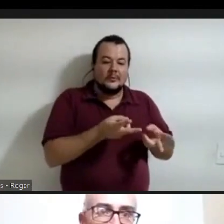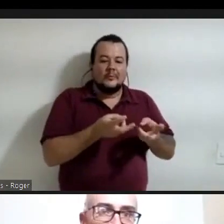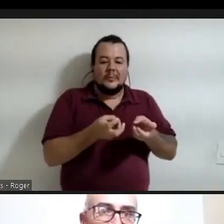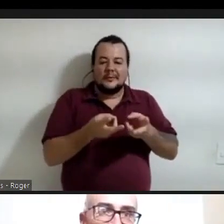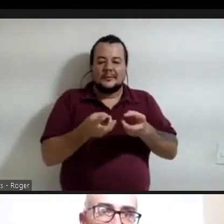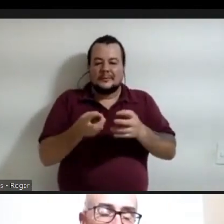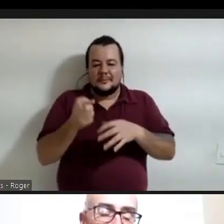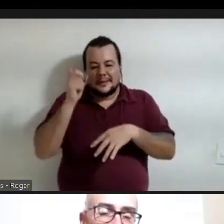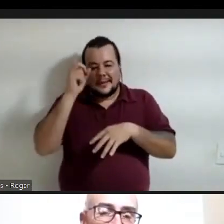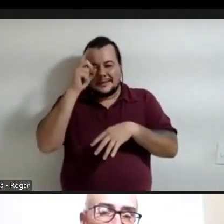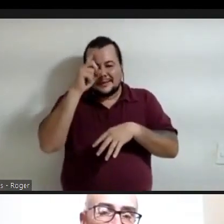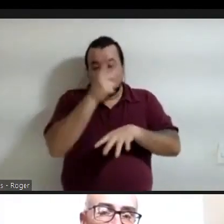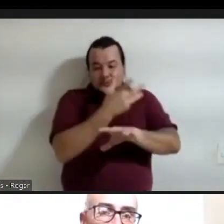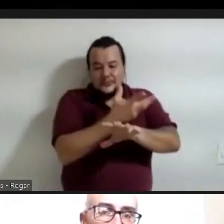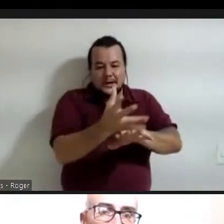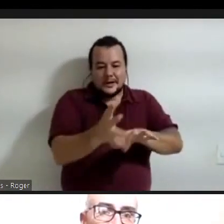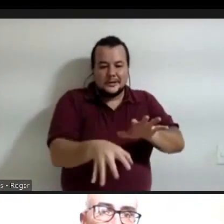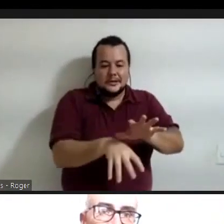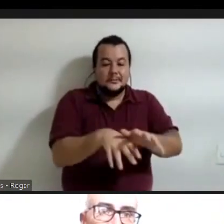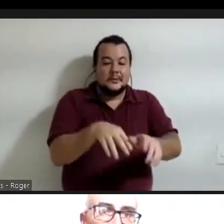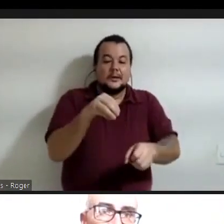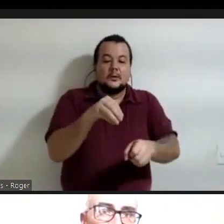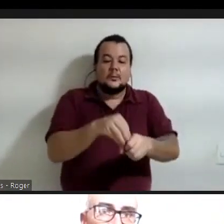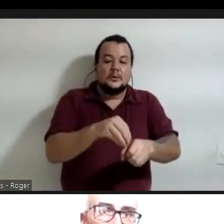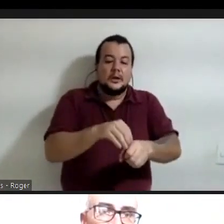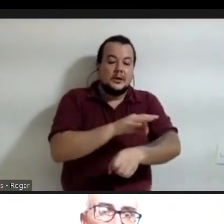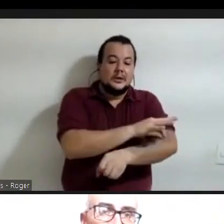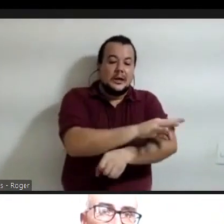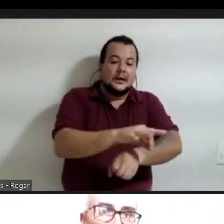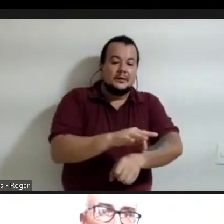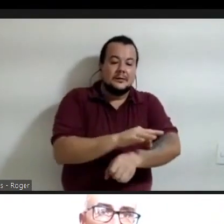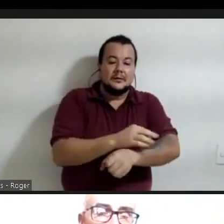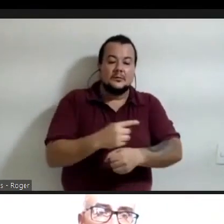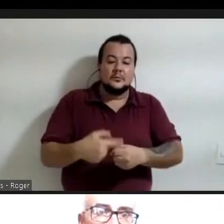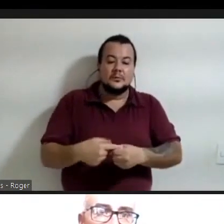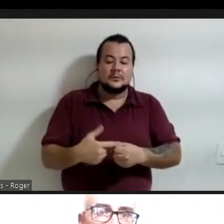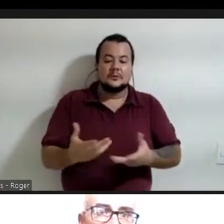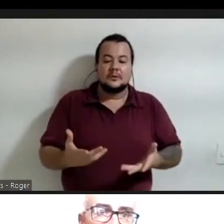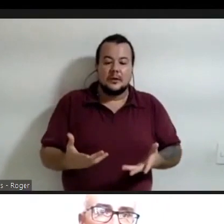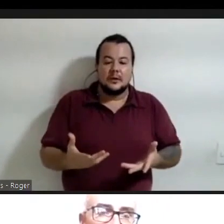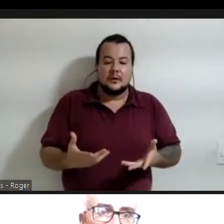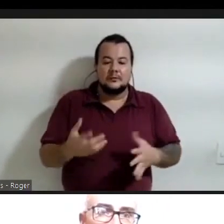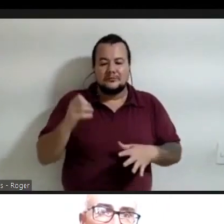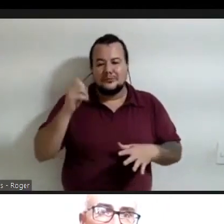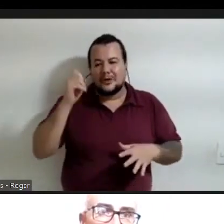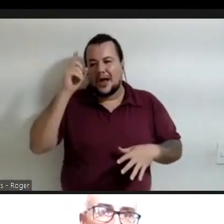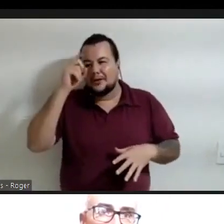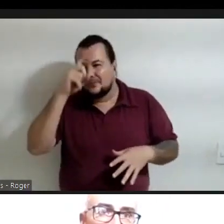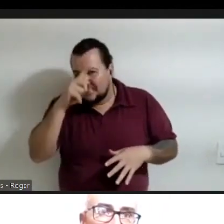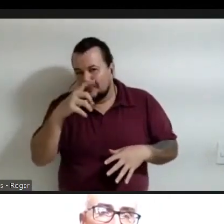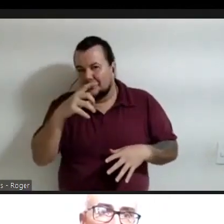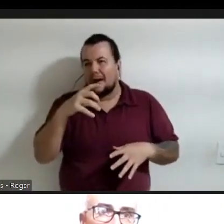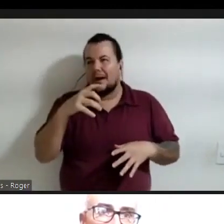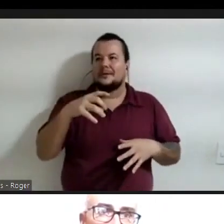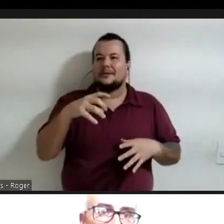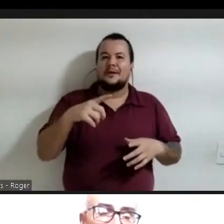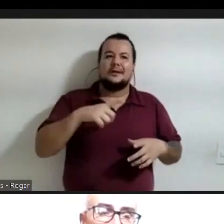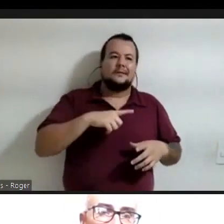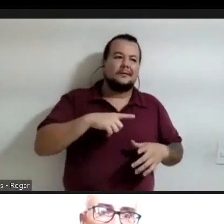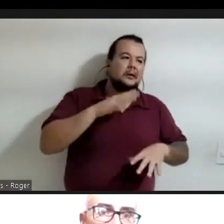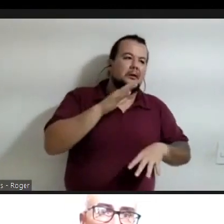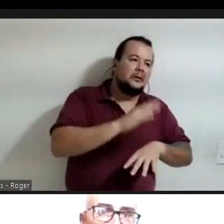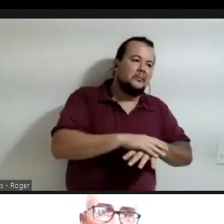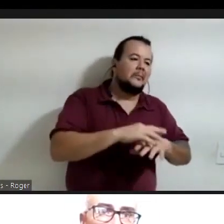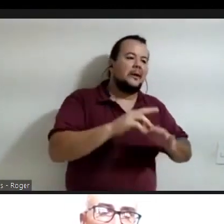ambiental dentro da arquitetura e urbanismo, complexidade no sentido de que a gente tem cada vez mais normas, cada vez mais